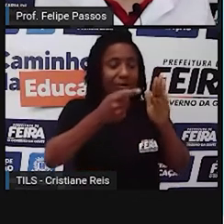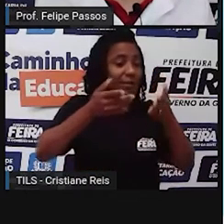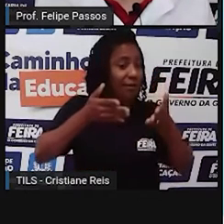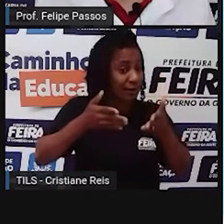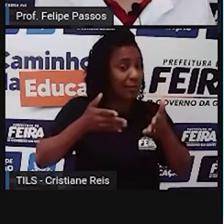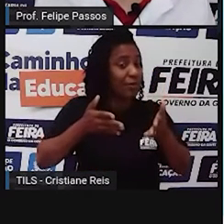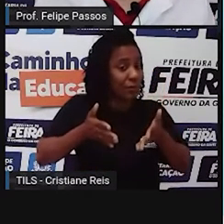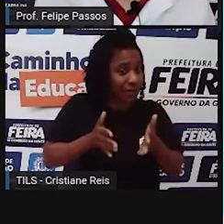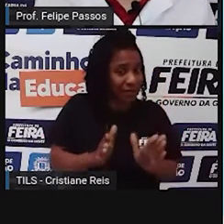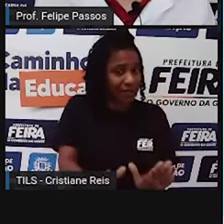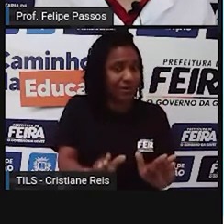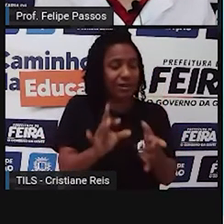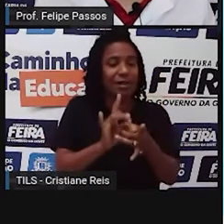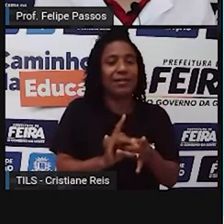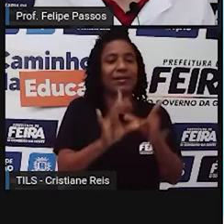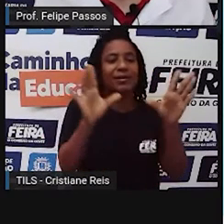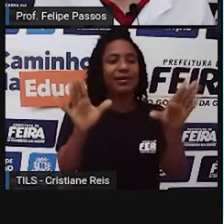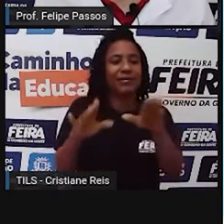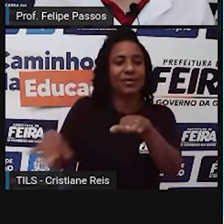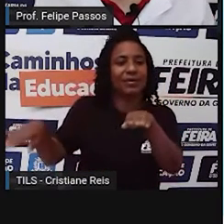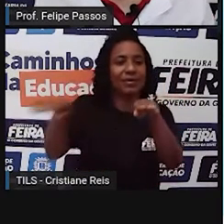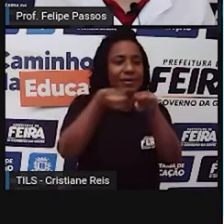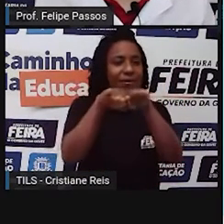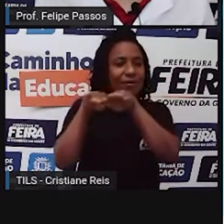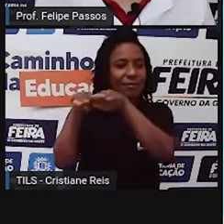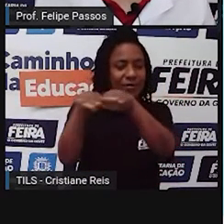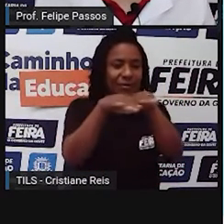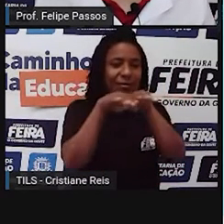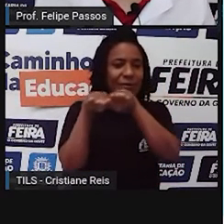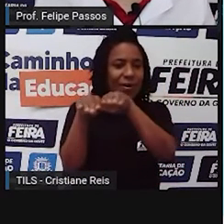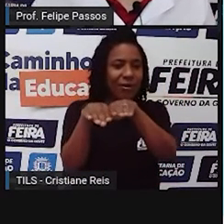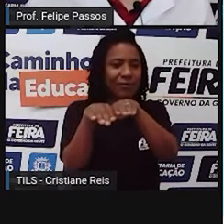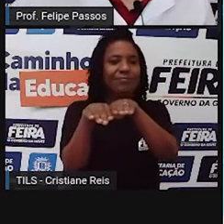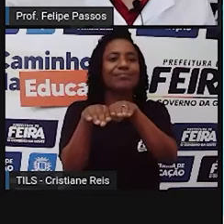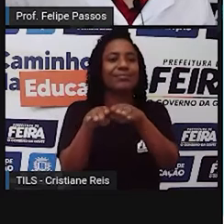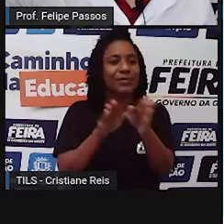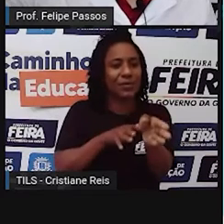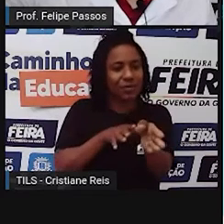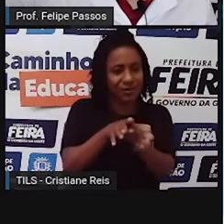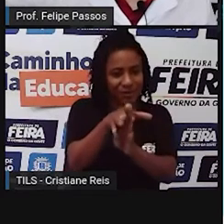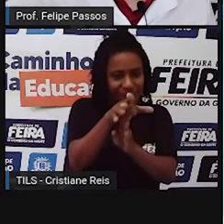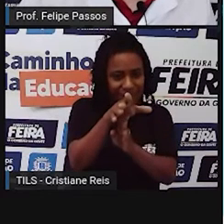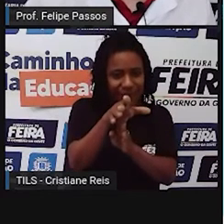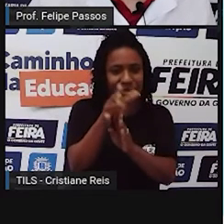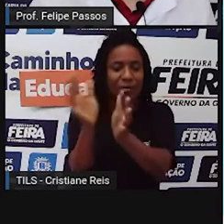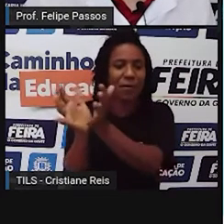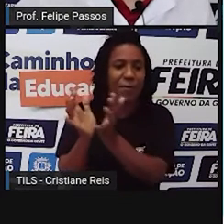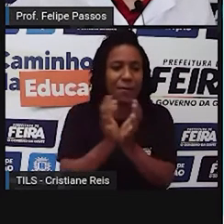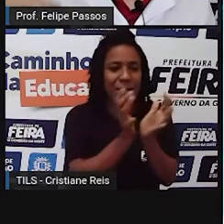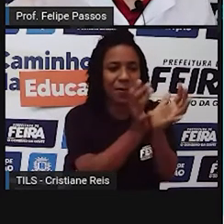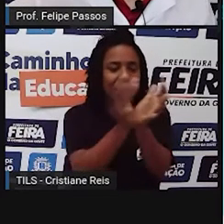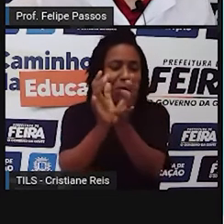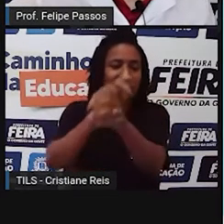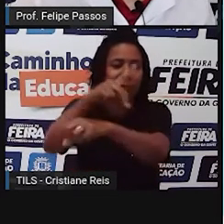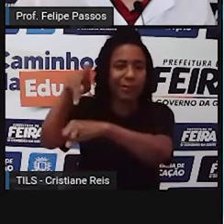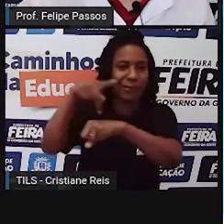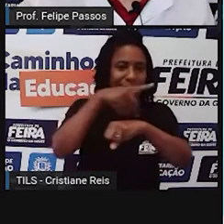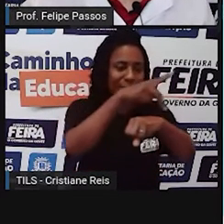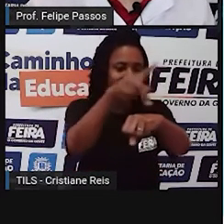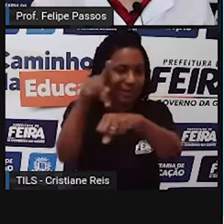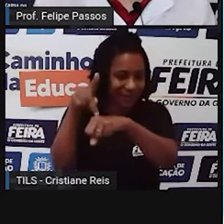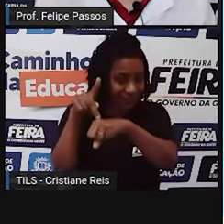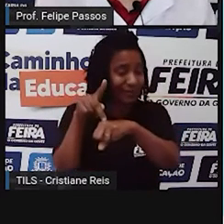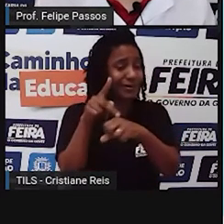ser considerados iguais, e a gente deveria, ó que conselho legal, olhar para os povos de outros países, olhar para outras